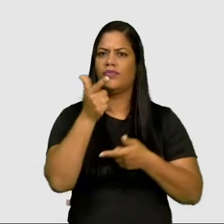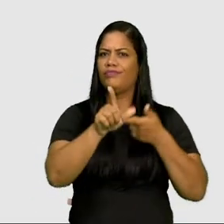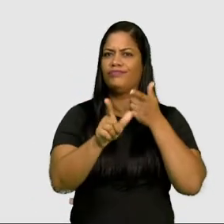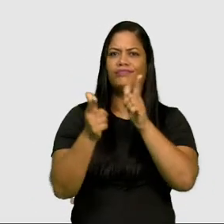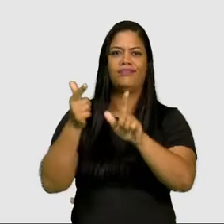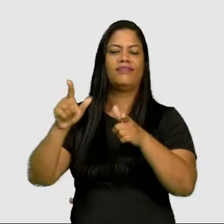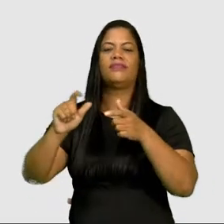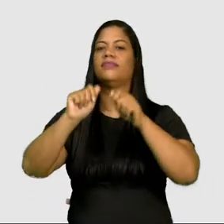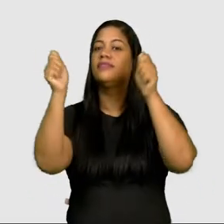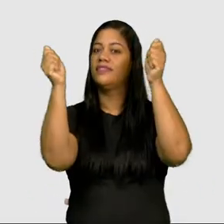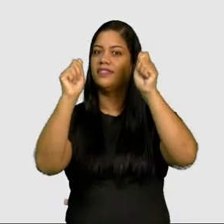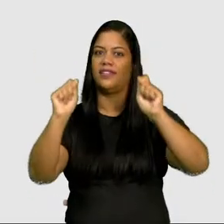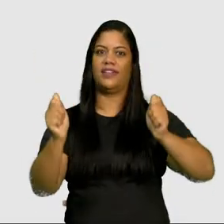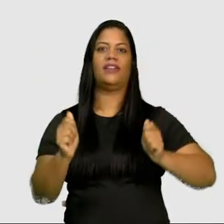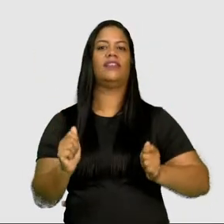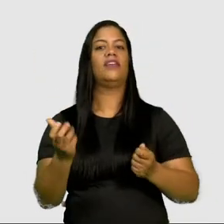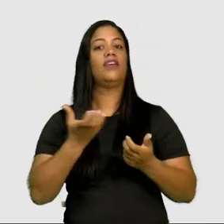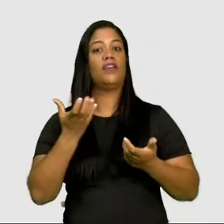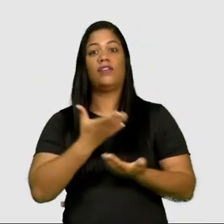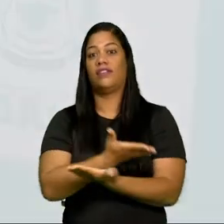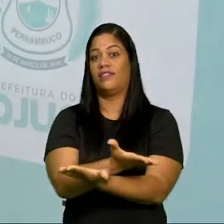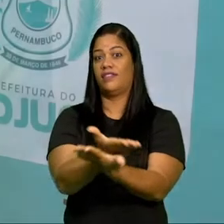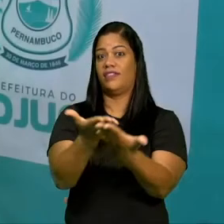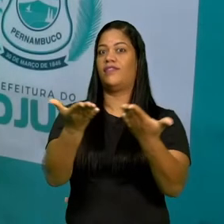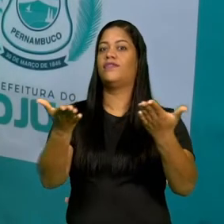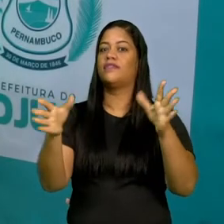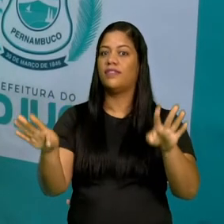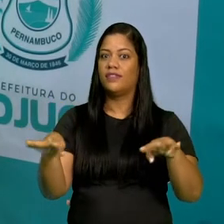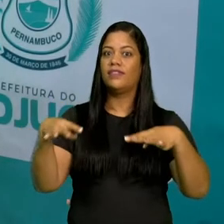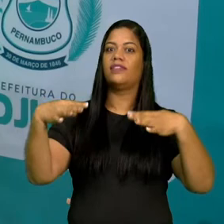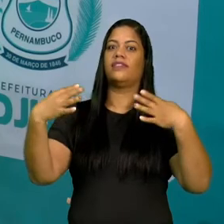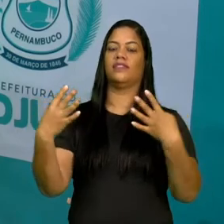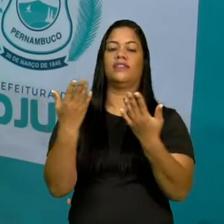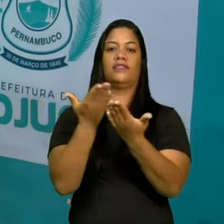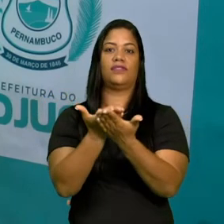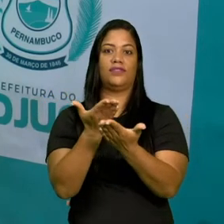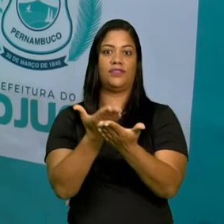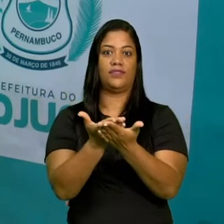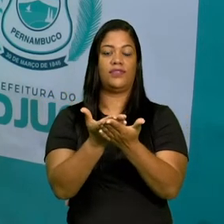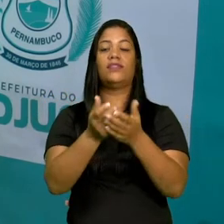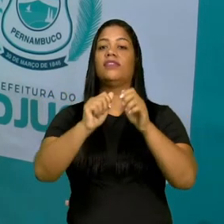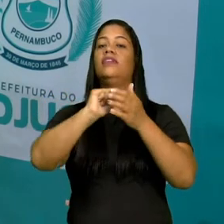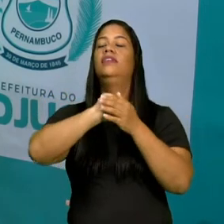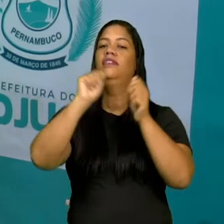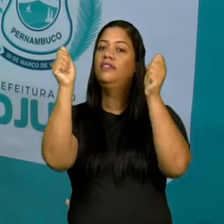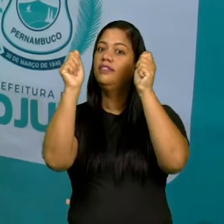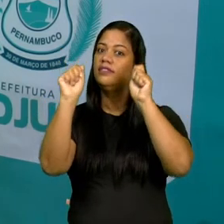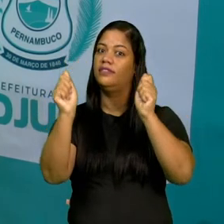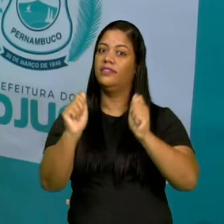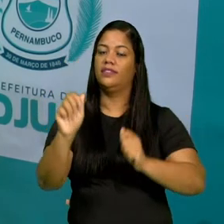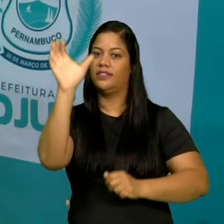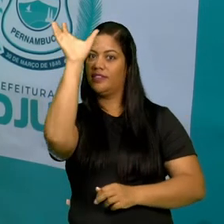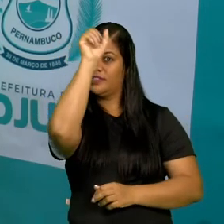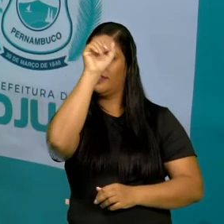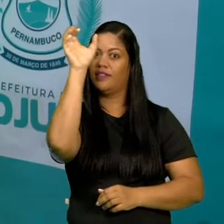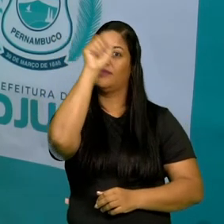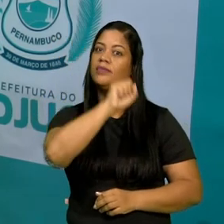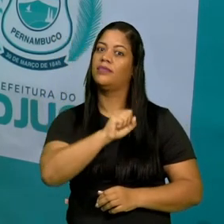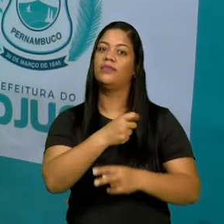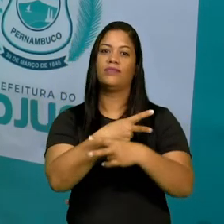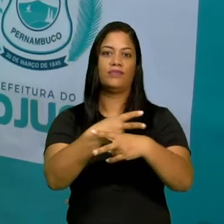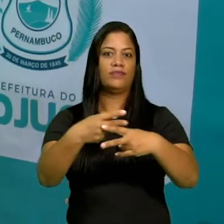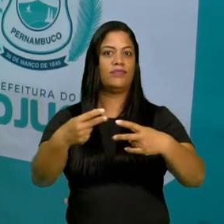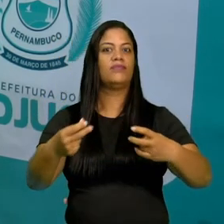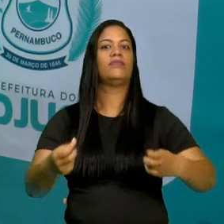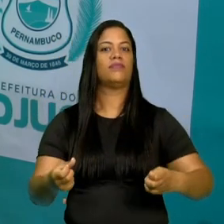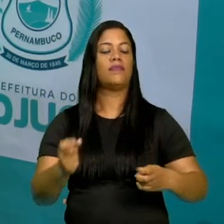arte, tá certo? Eu quero que vocês prestem atenção nas nossas aulas de arte, que a gente está aprendendo bastante coisas, tá? Na